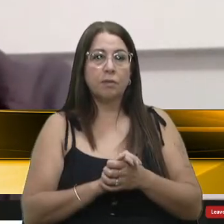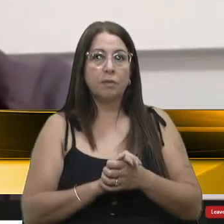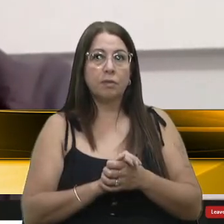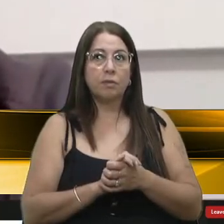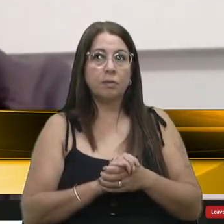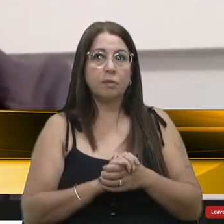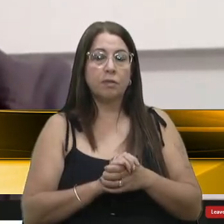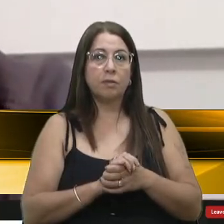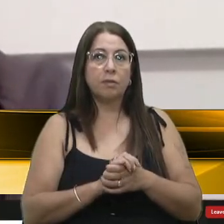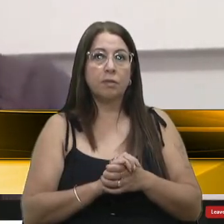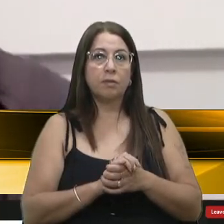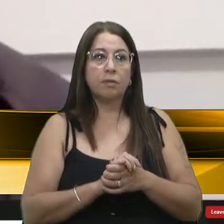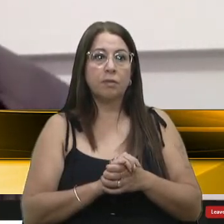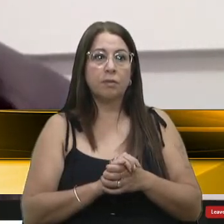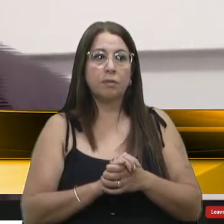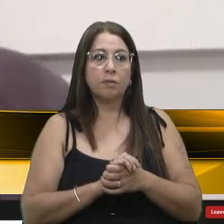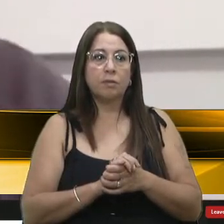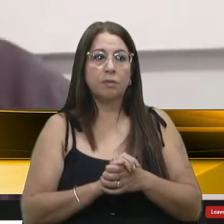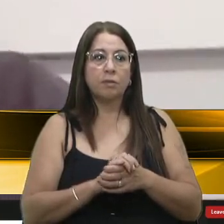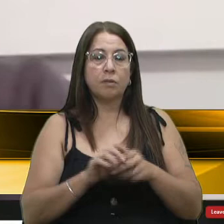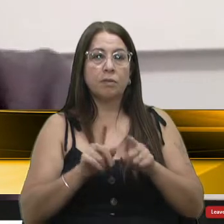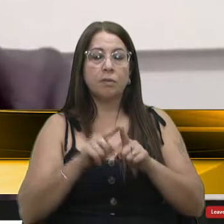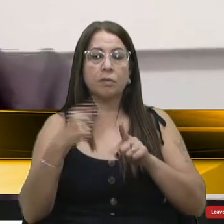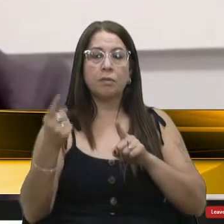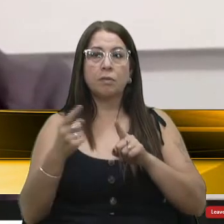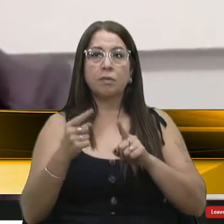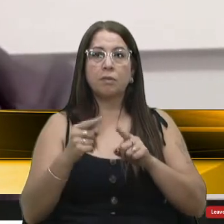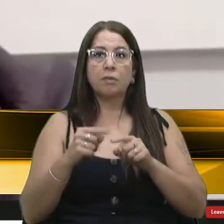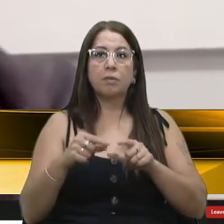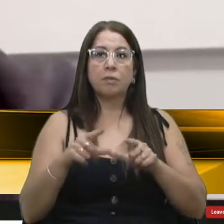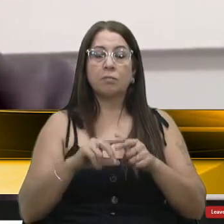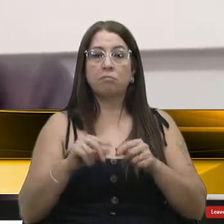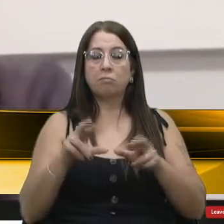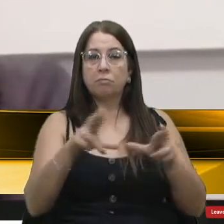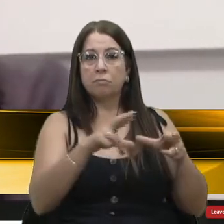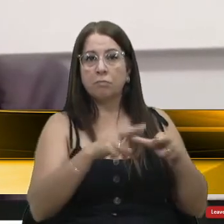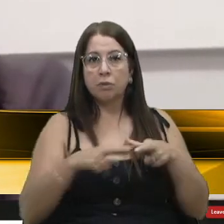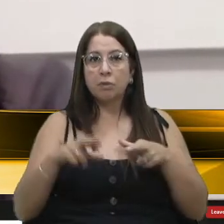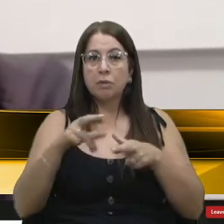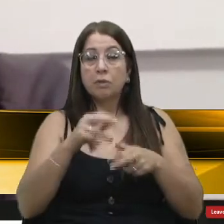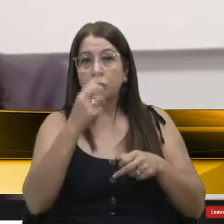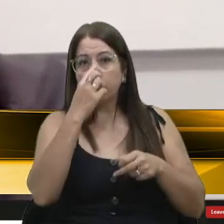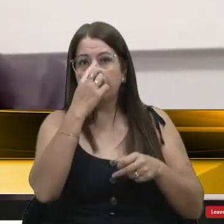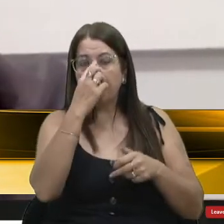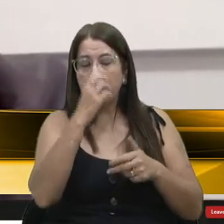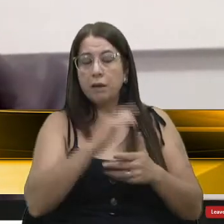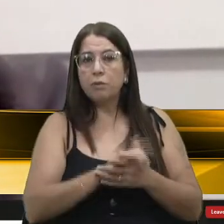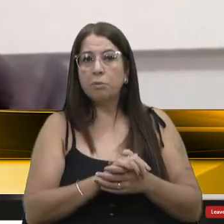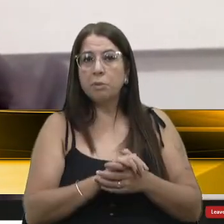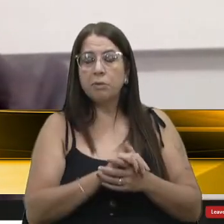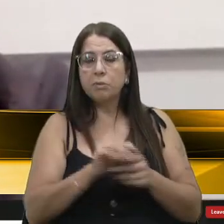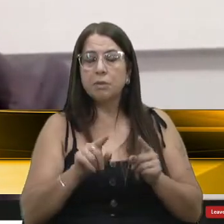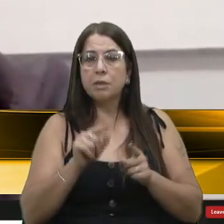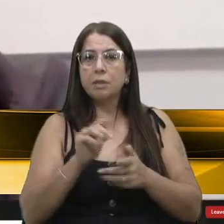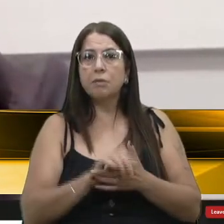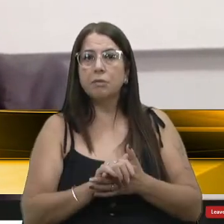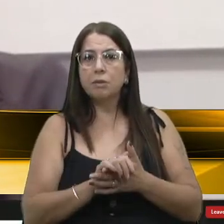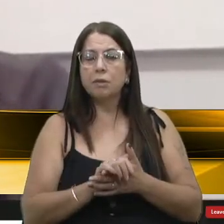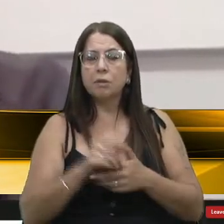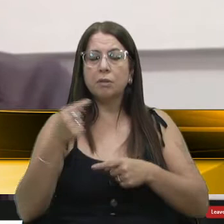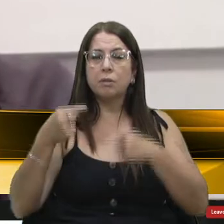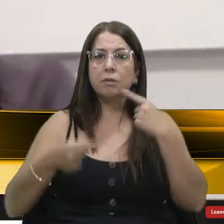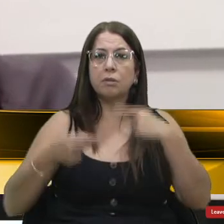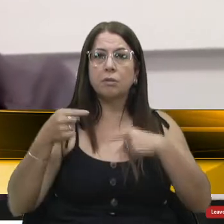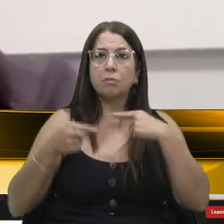mateamento com mais de 400 pessoas, que foi ficado na região, as pessoas ficaram na região. Então, importante isso, esse debate,